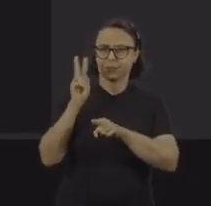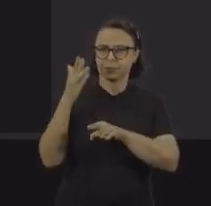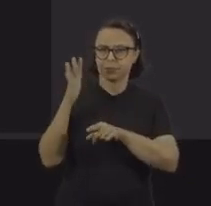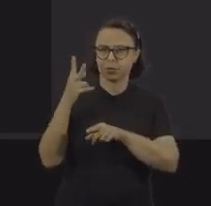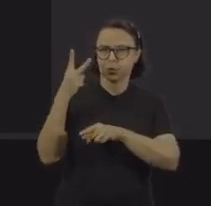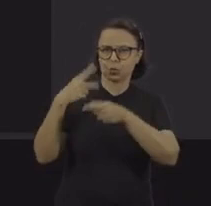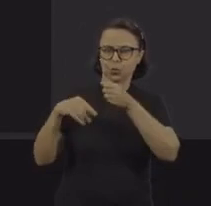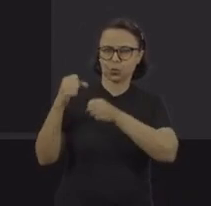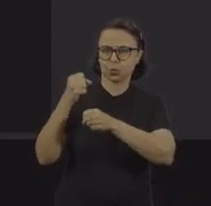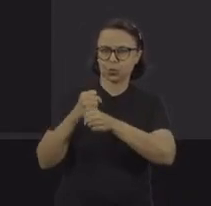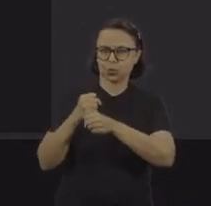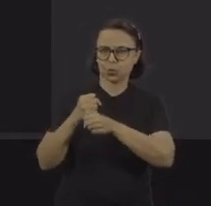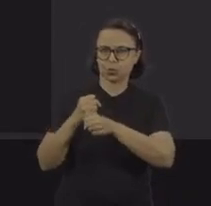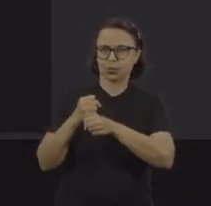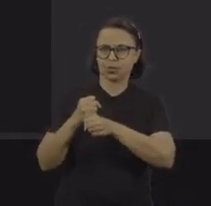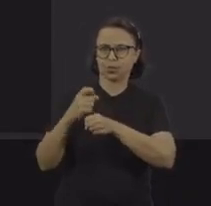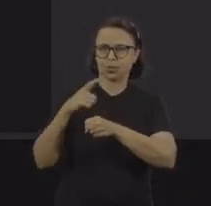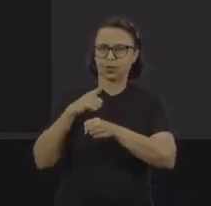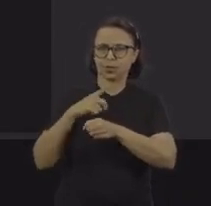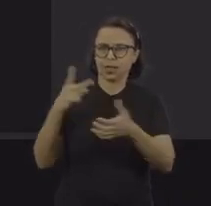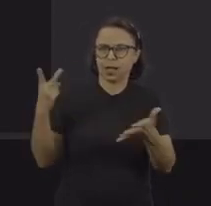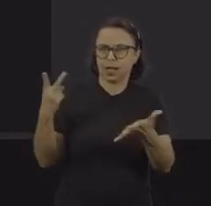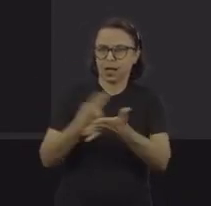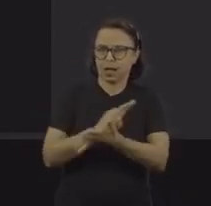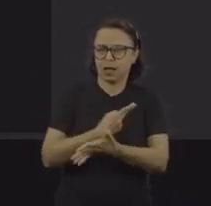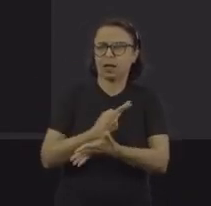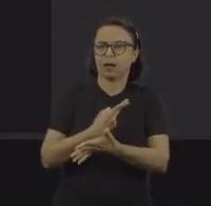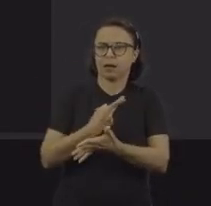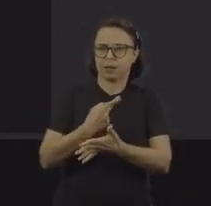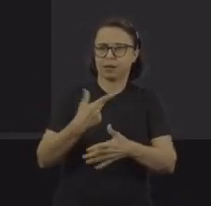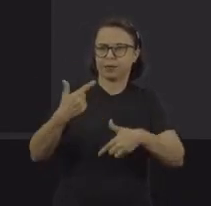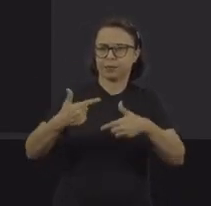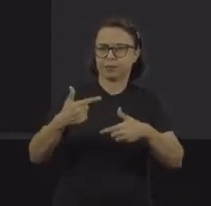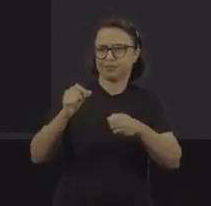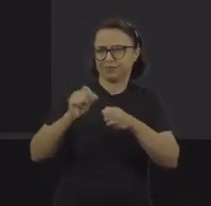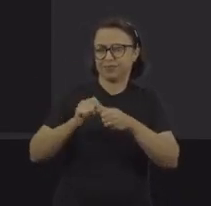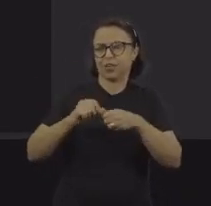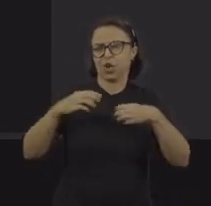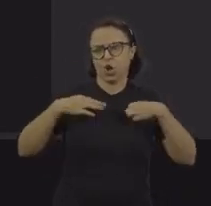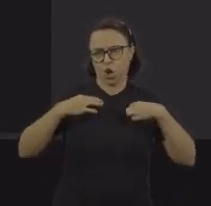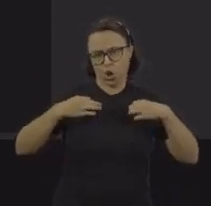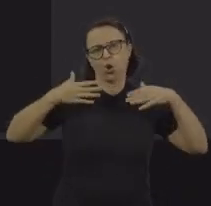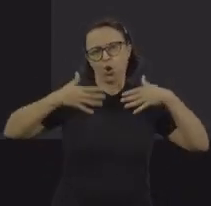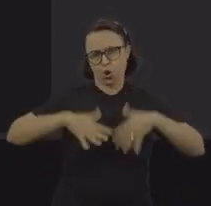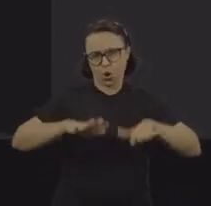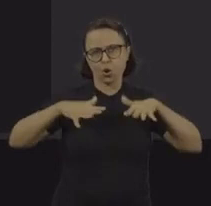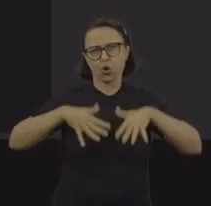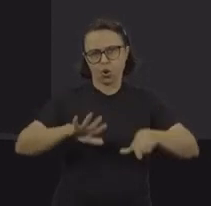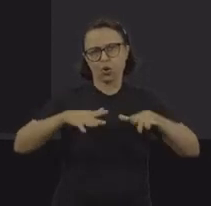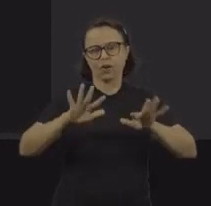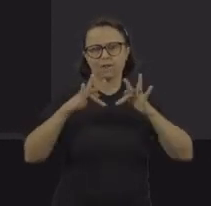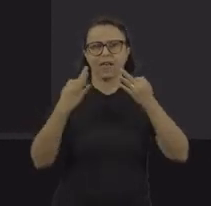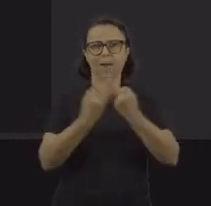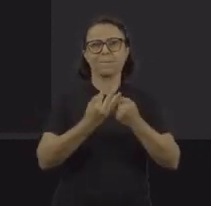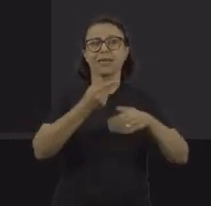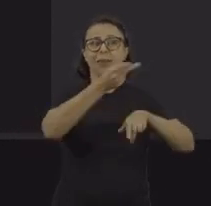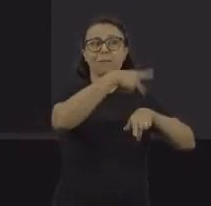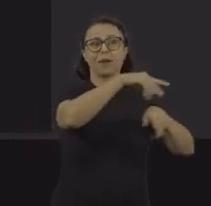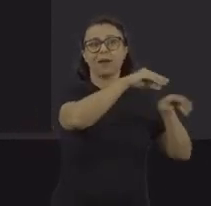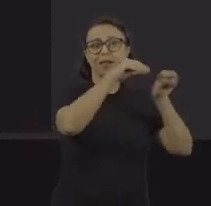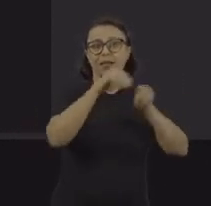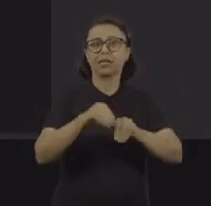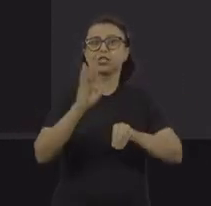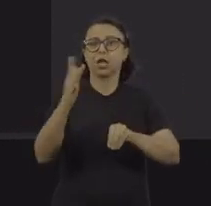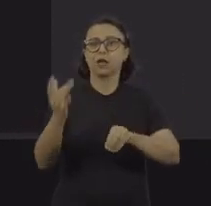uns dois anos um caso de um cortiço em que eram produzidas roupas por famílias de imigrantes e que pegou